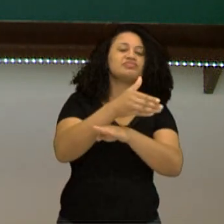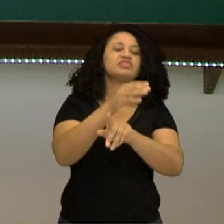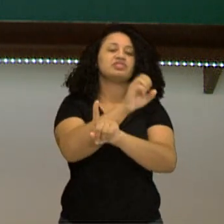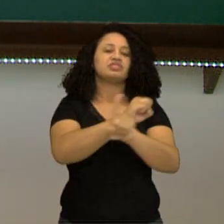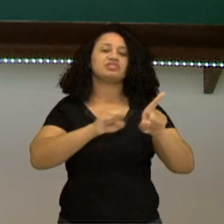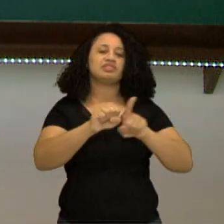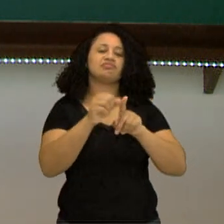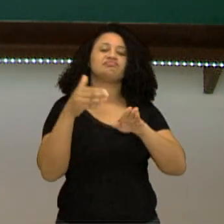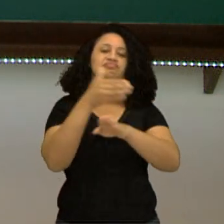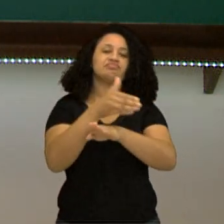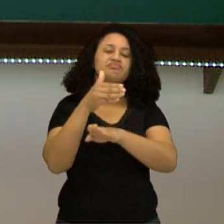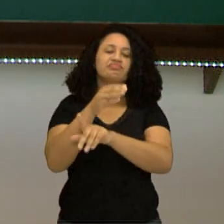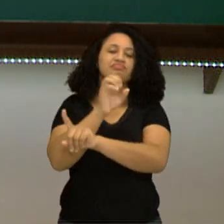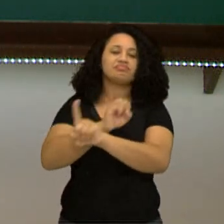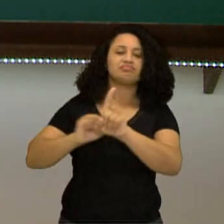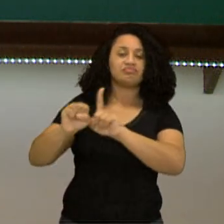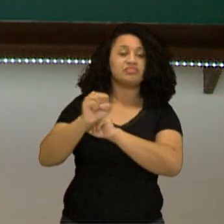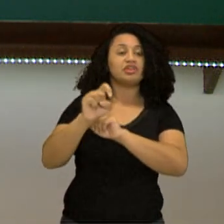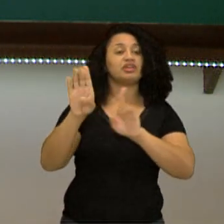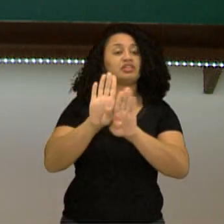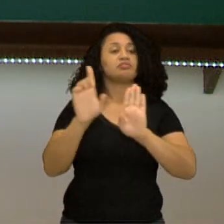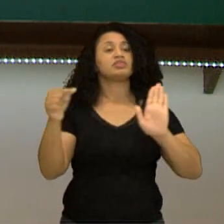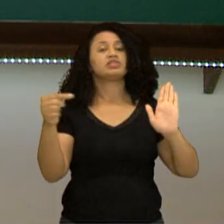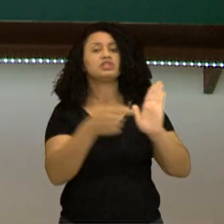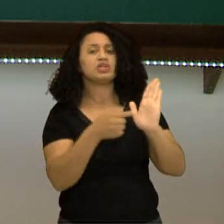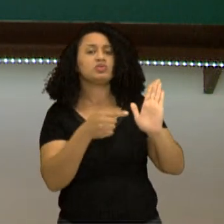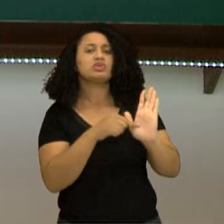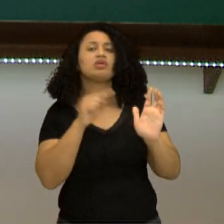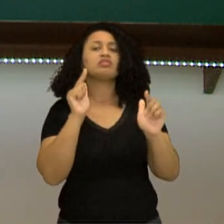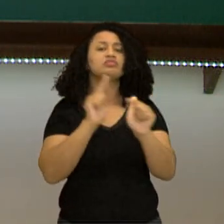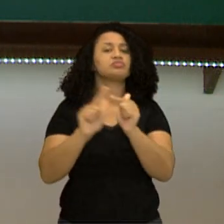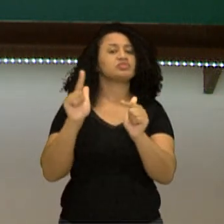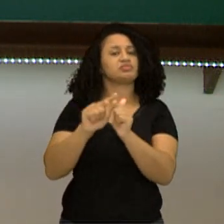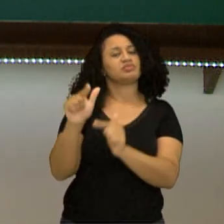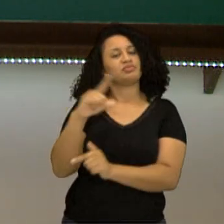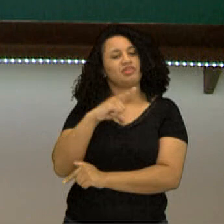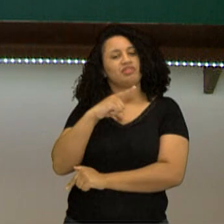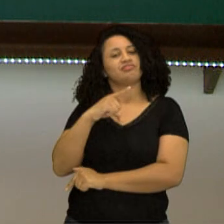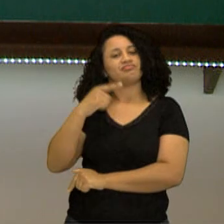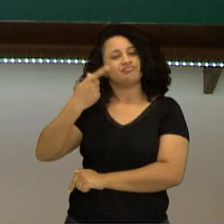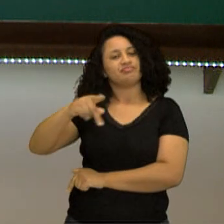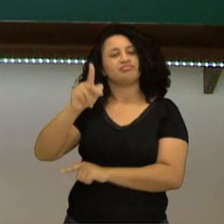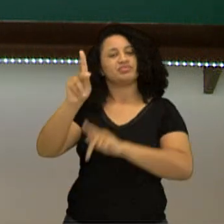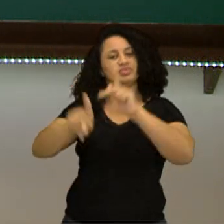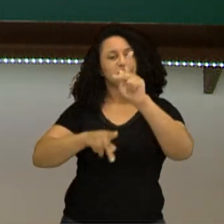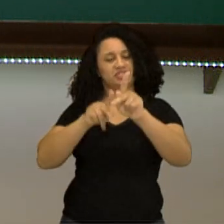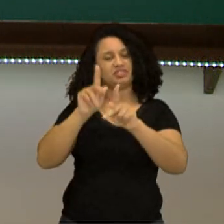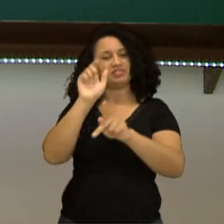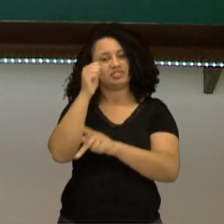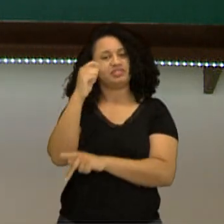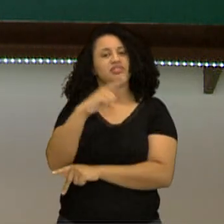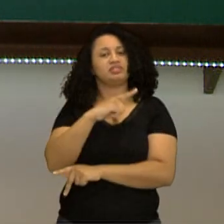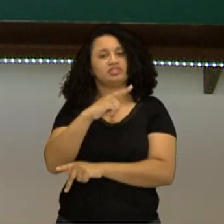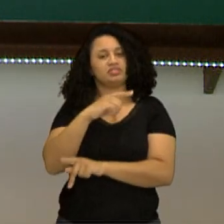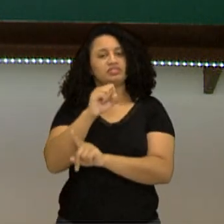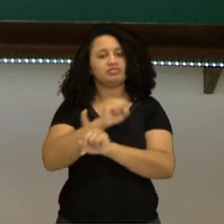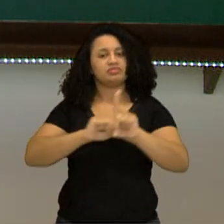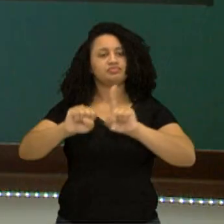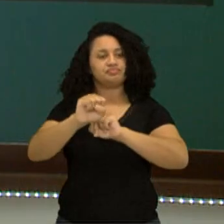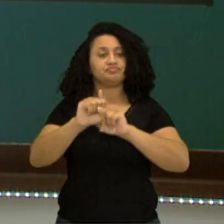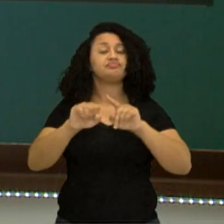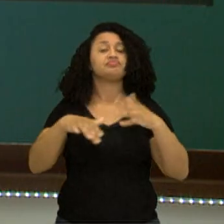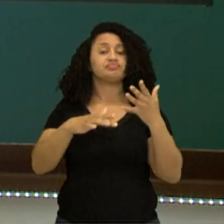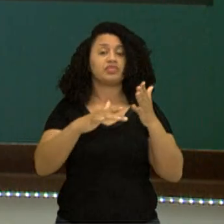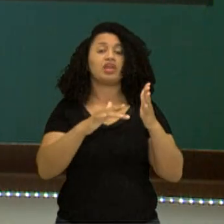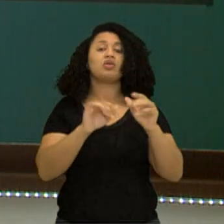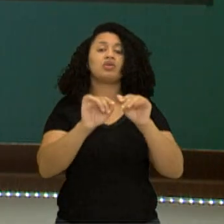participar da sociedade e de denunciar os problemas vividos por essa população negra para toda a sociedade. A